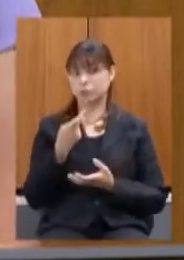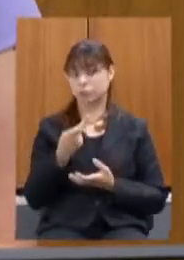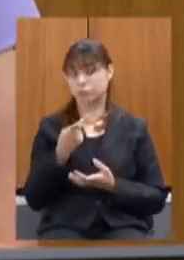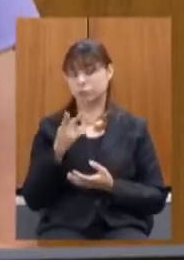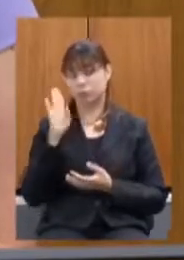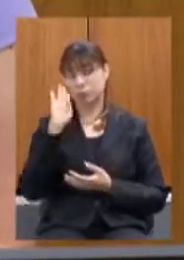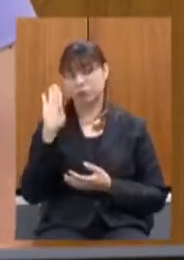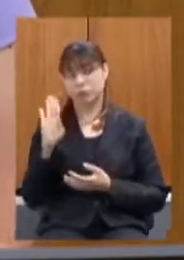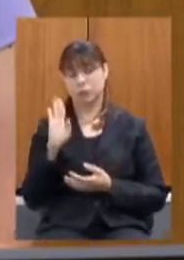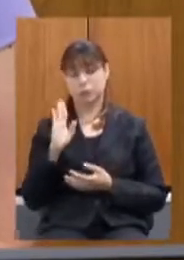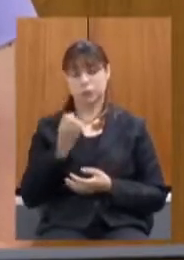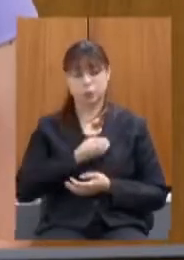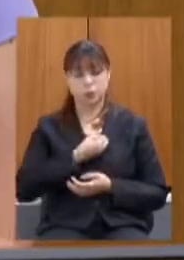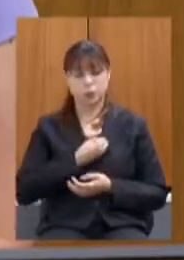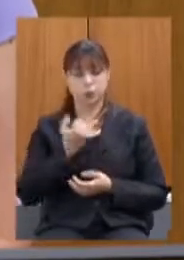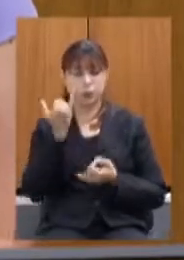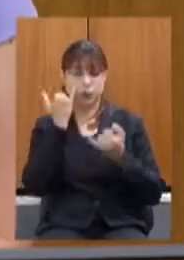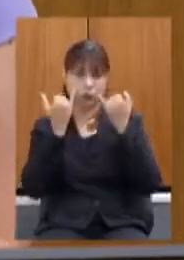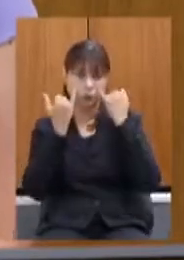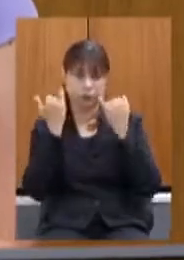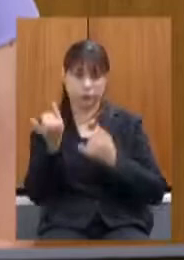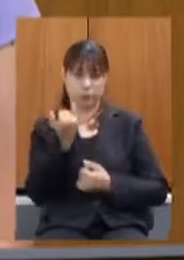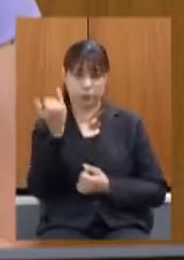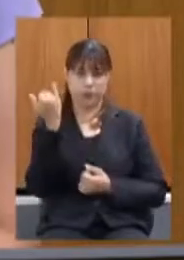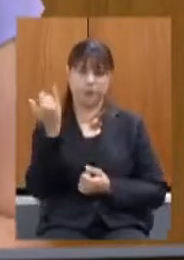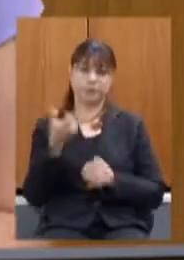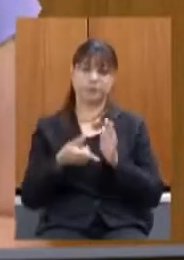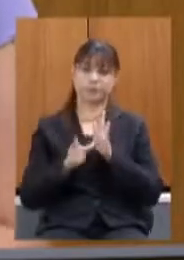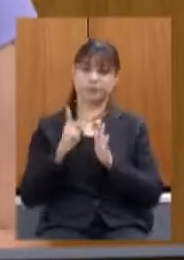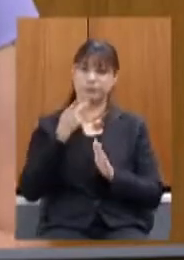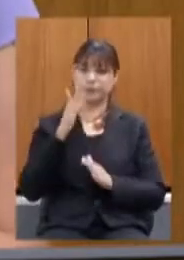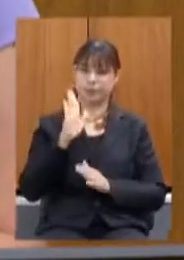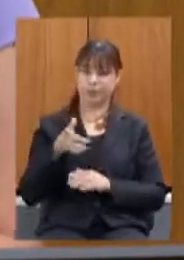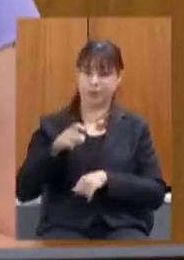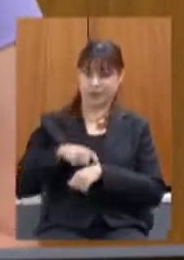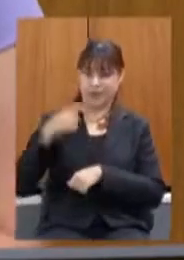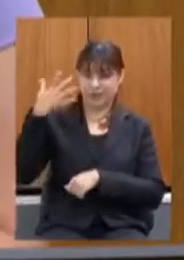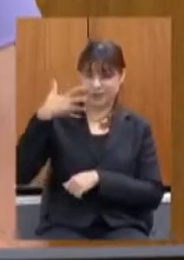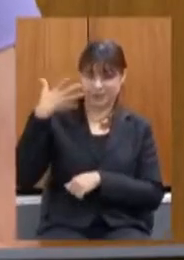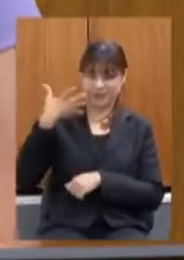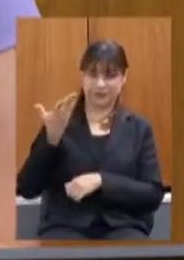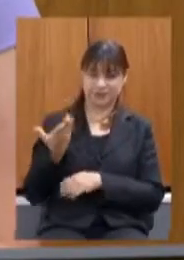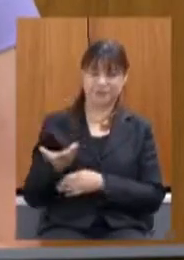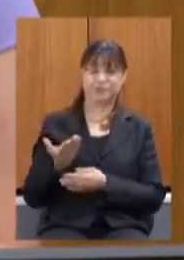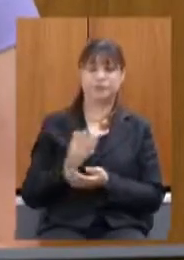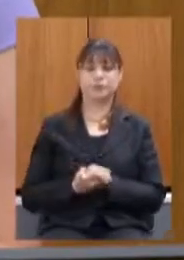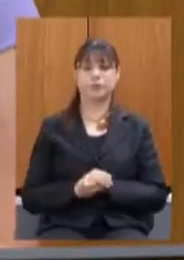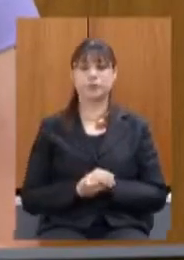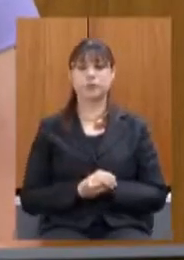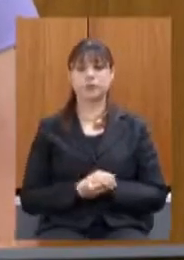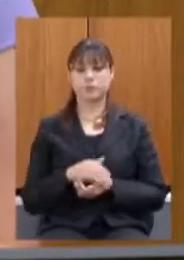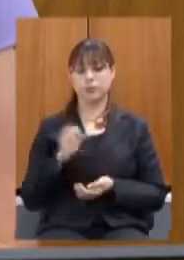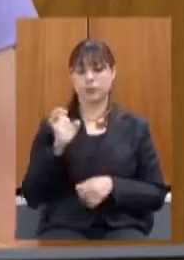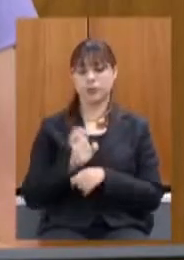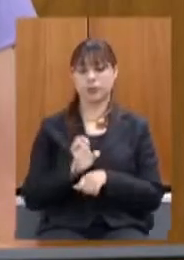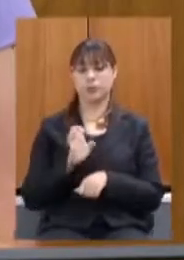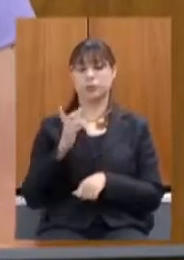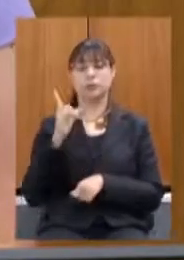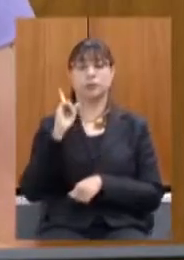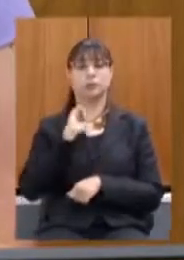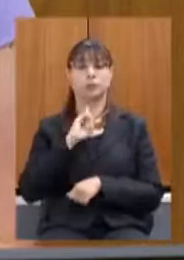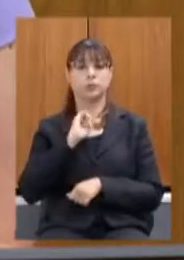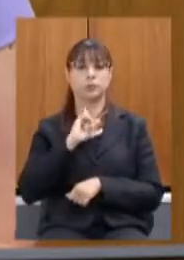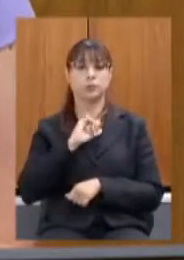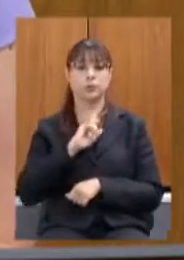alguns números importantes como já foi mencionado durante a apresentação o estado de Minas ele teve